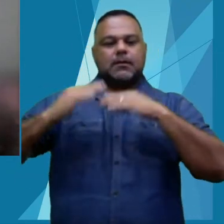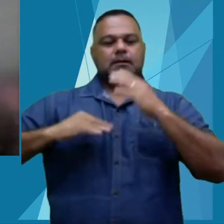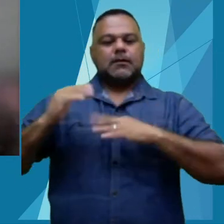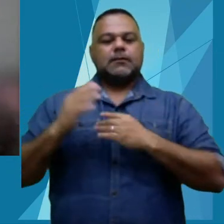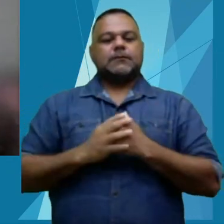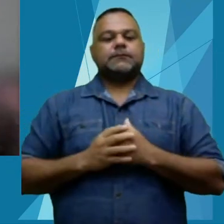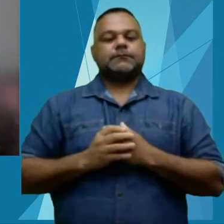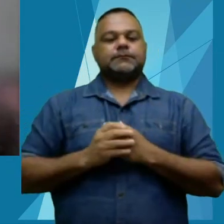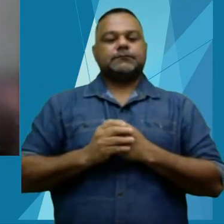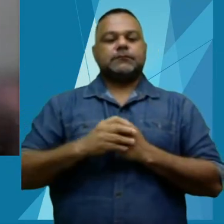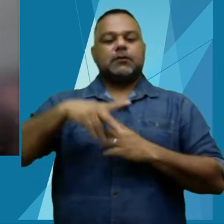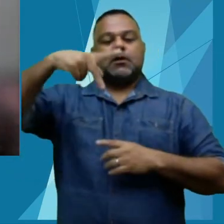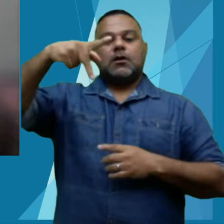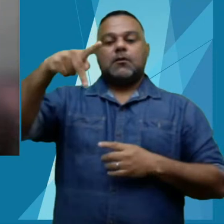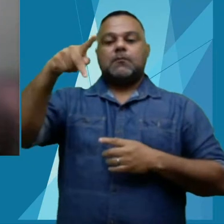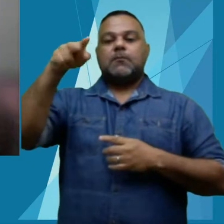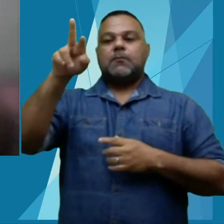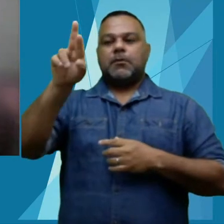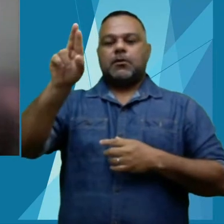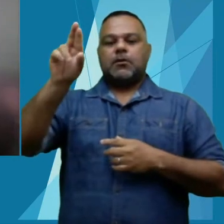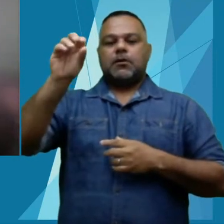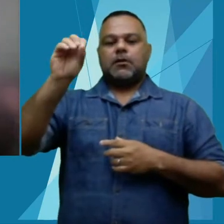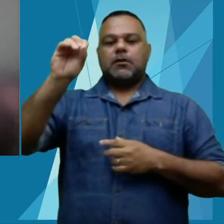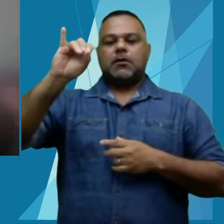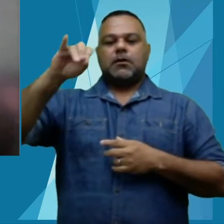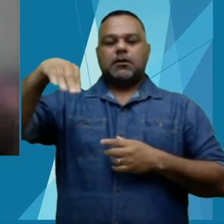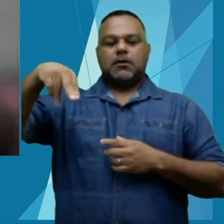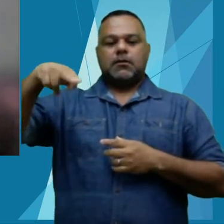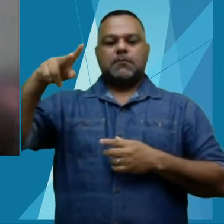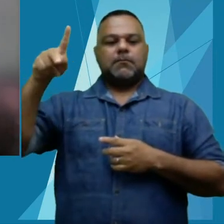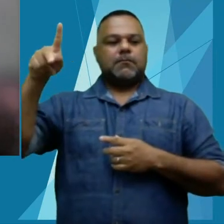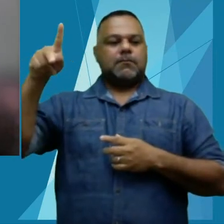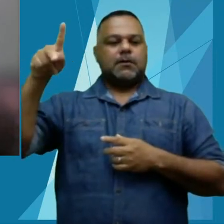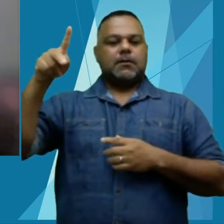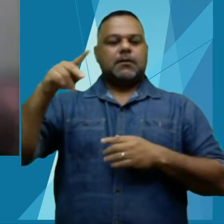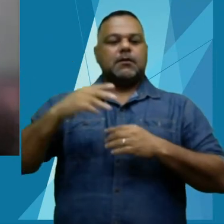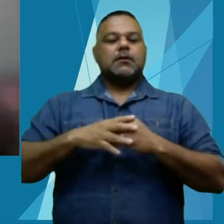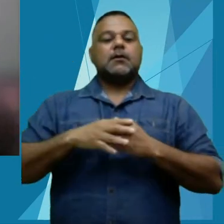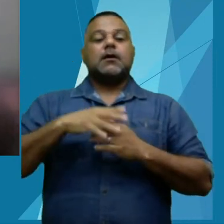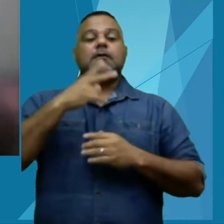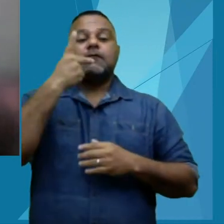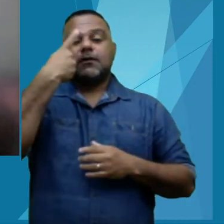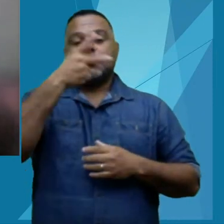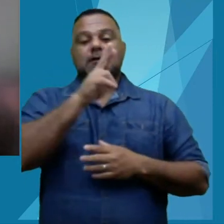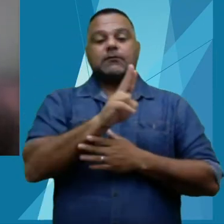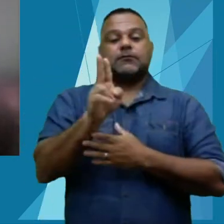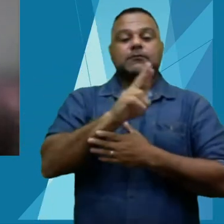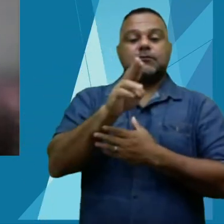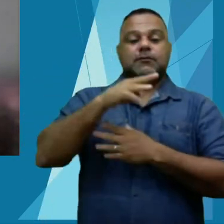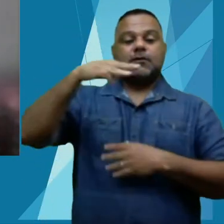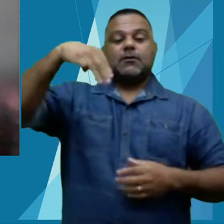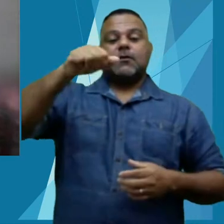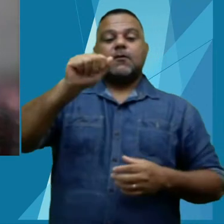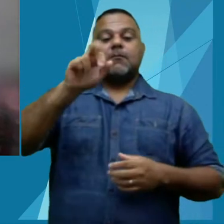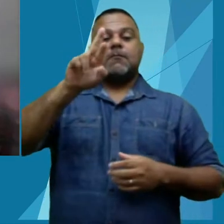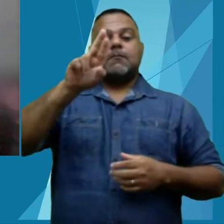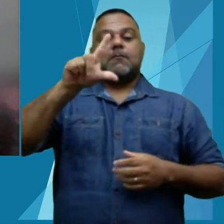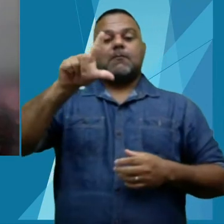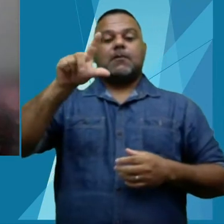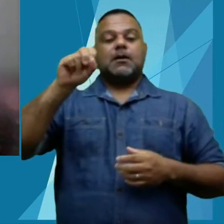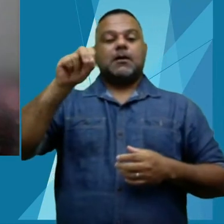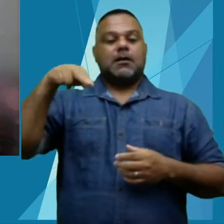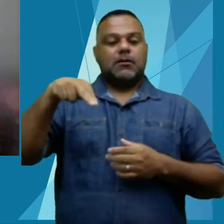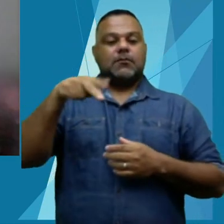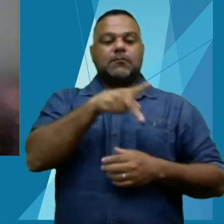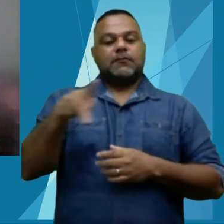da Proimp, né? Quero citar aqui o nome do professor Marlon, em especial, que